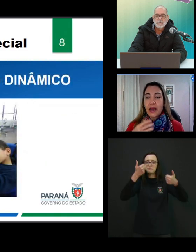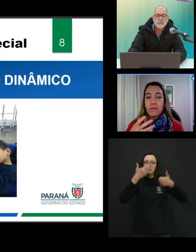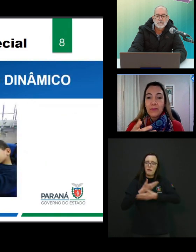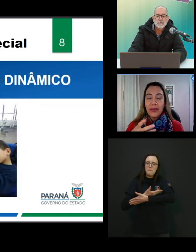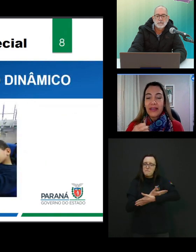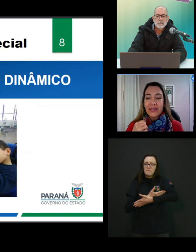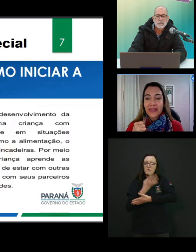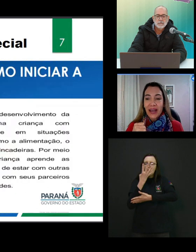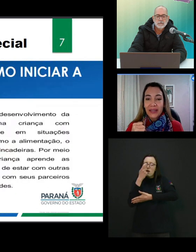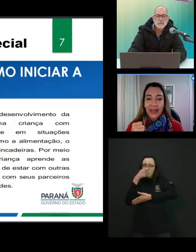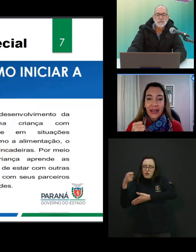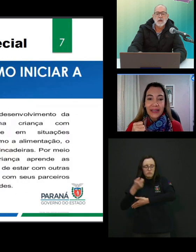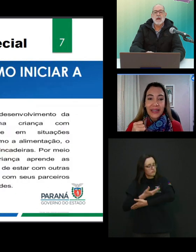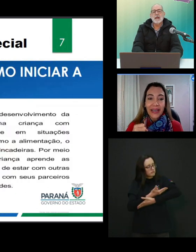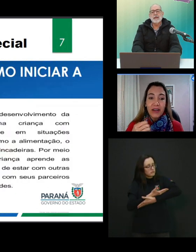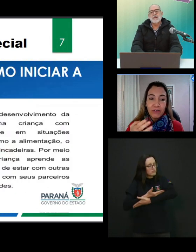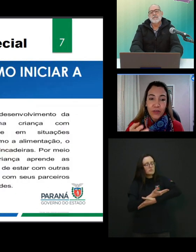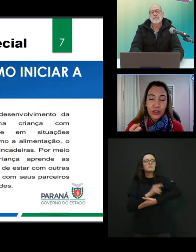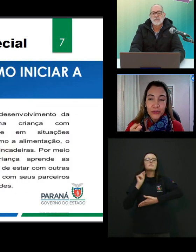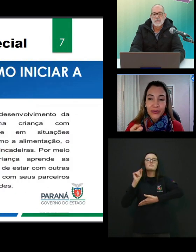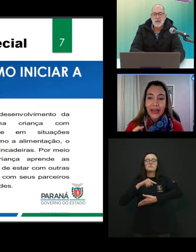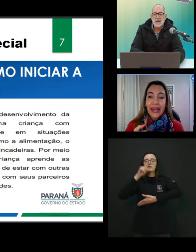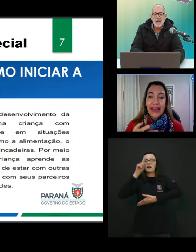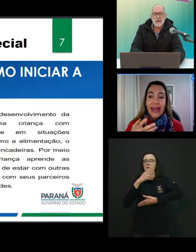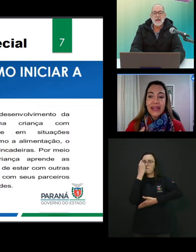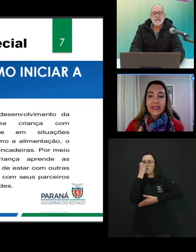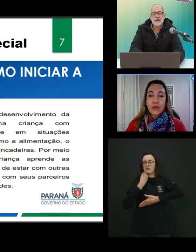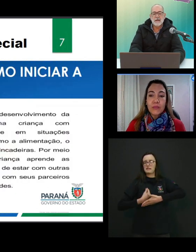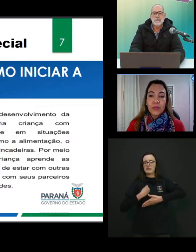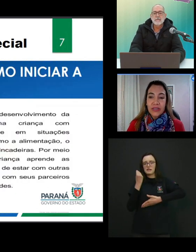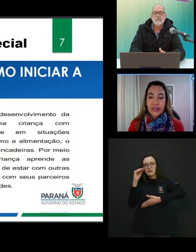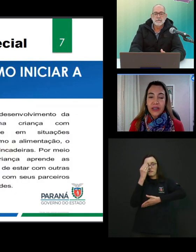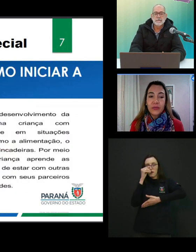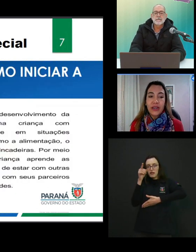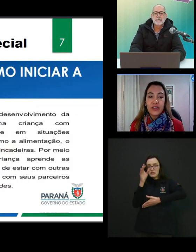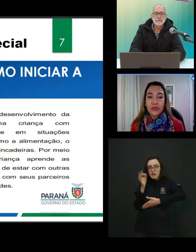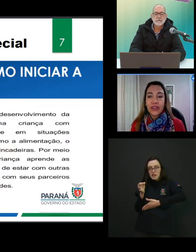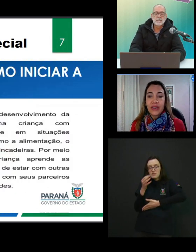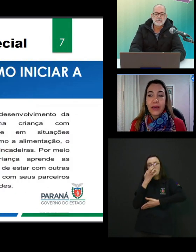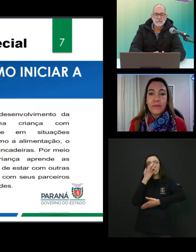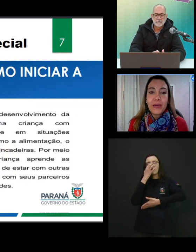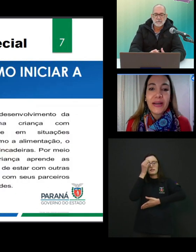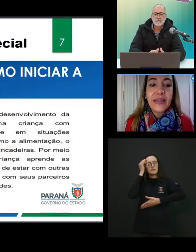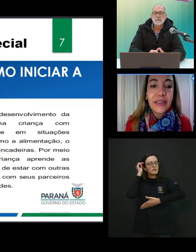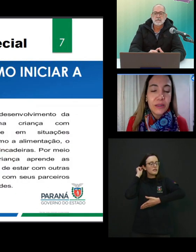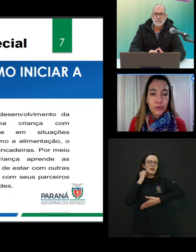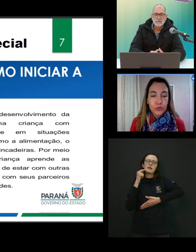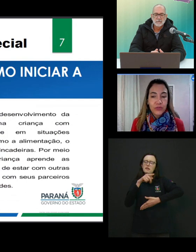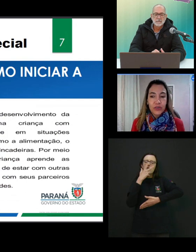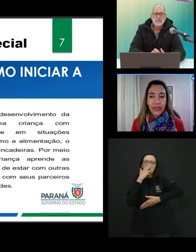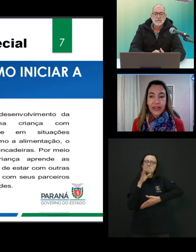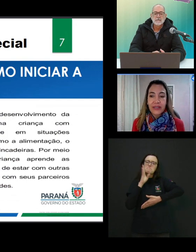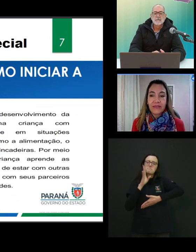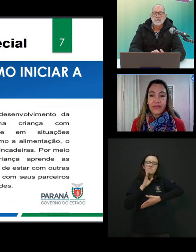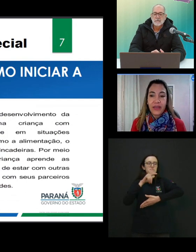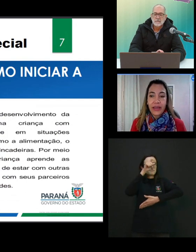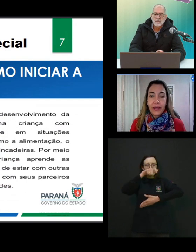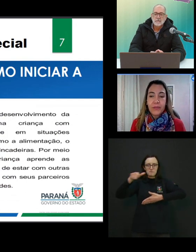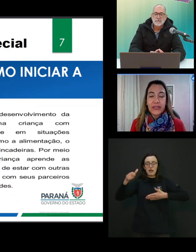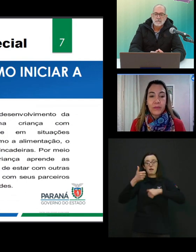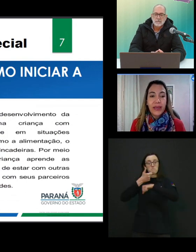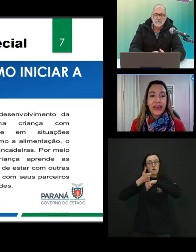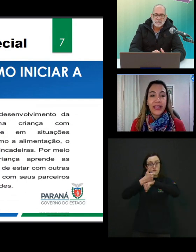meses é a bebê que está naquela foto, né, e essa é uma posição que eu acho que é bem bacana para os profissionais